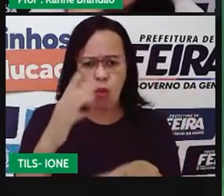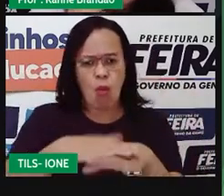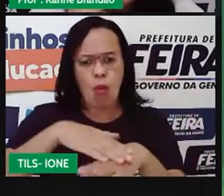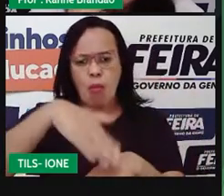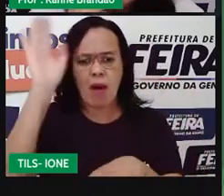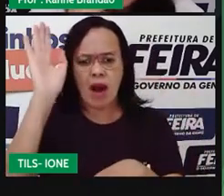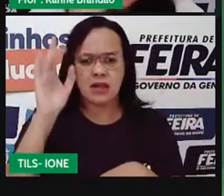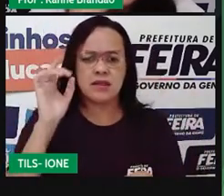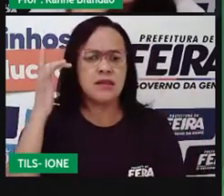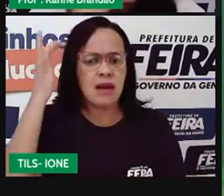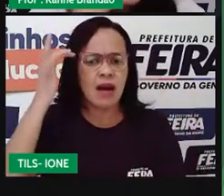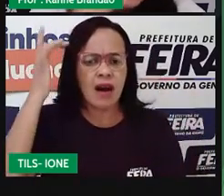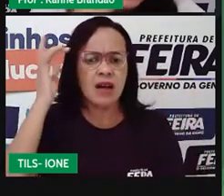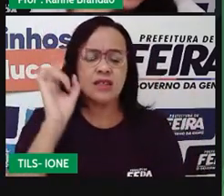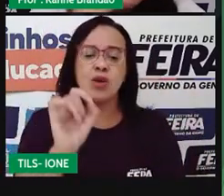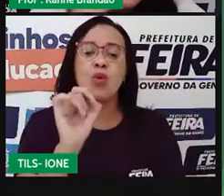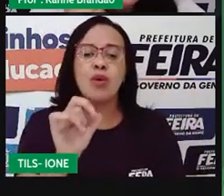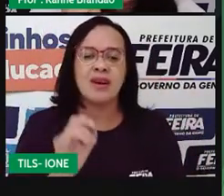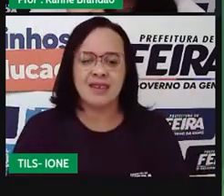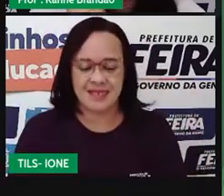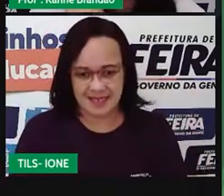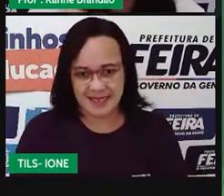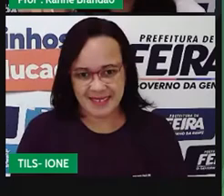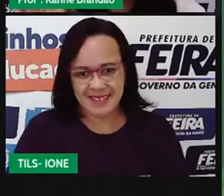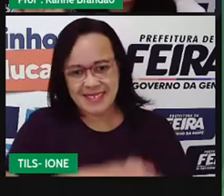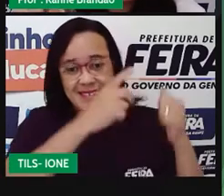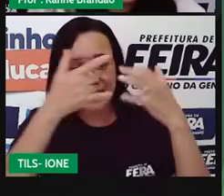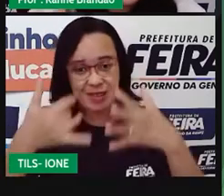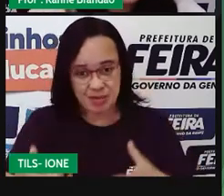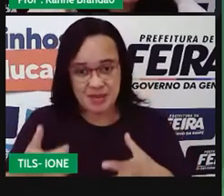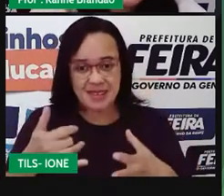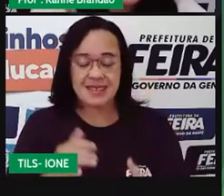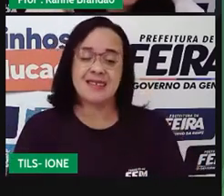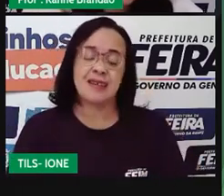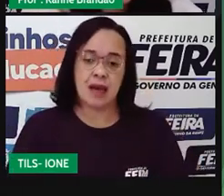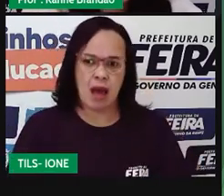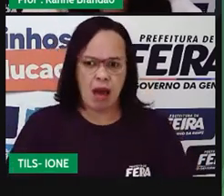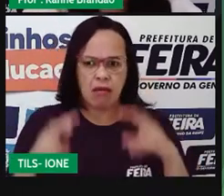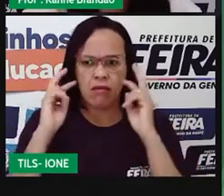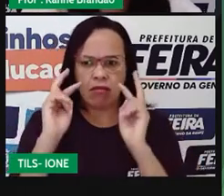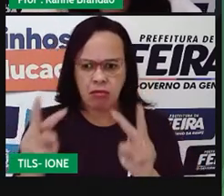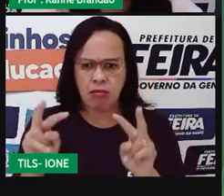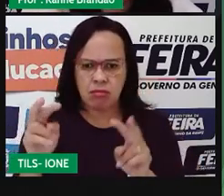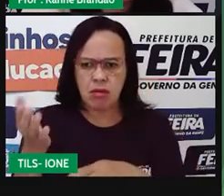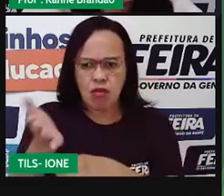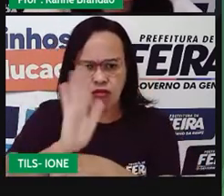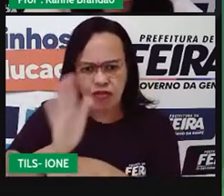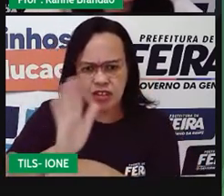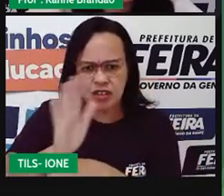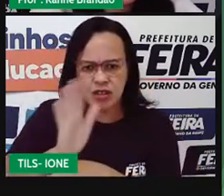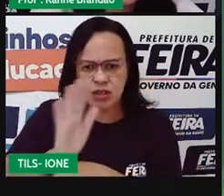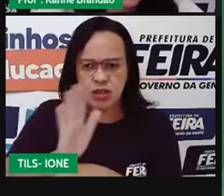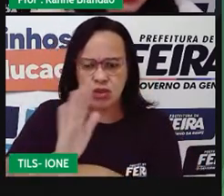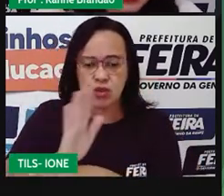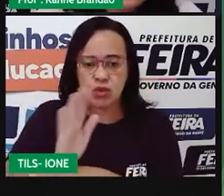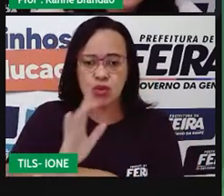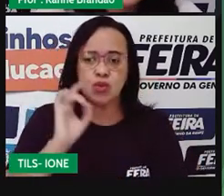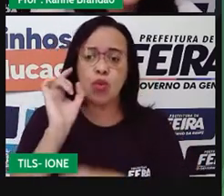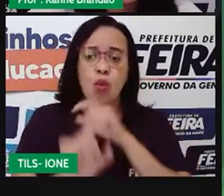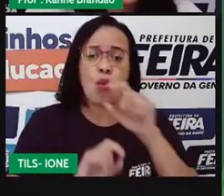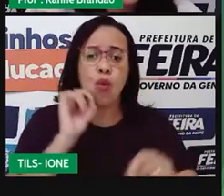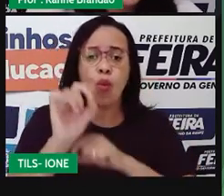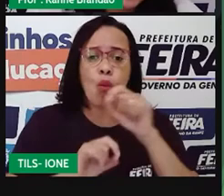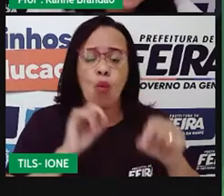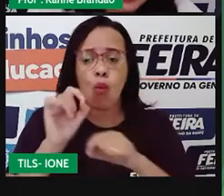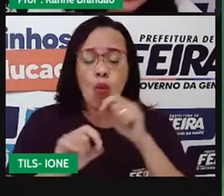acham? Deixa eu contar a vocês, então. Então, nessa imagem aí, nesse vídeo rápido,